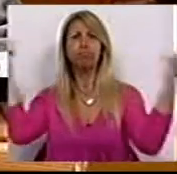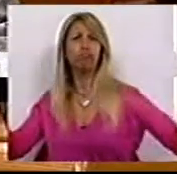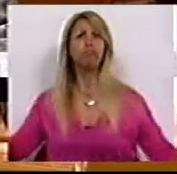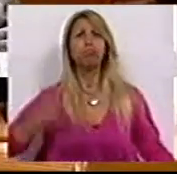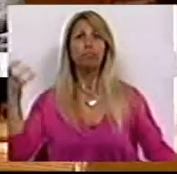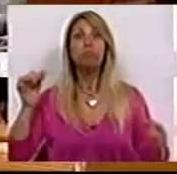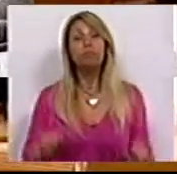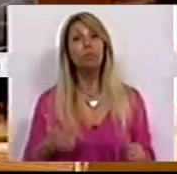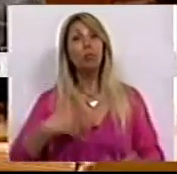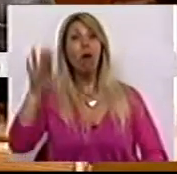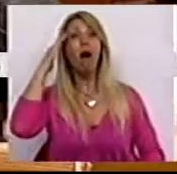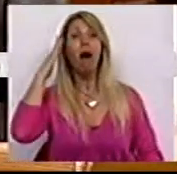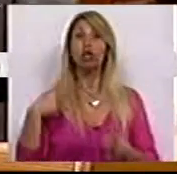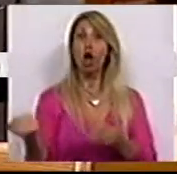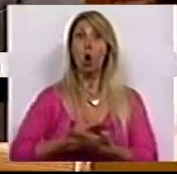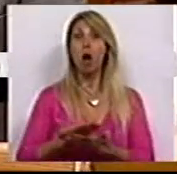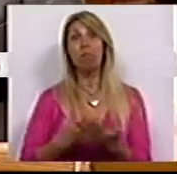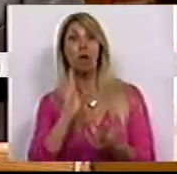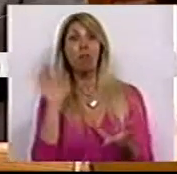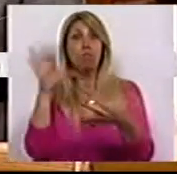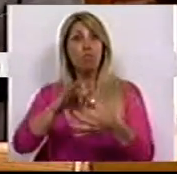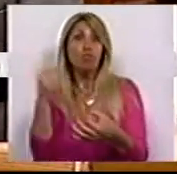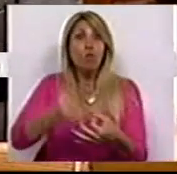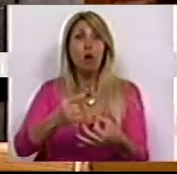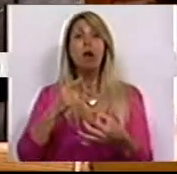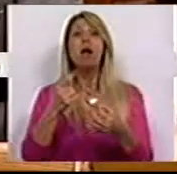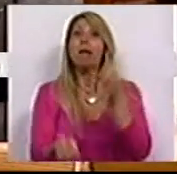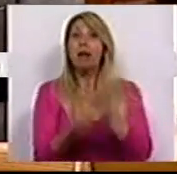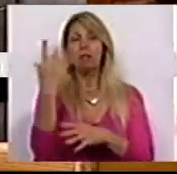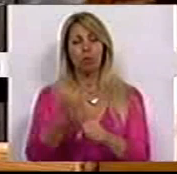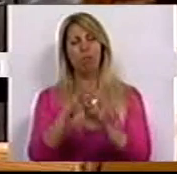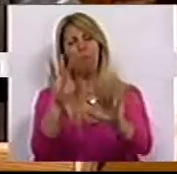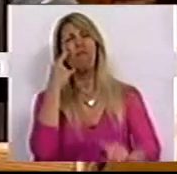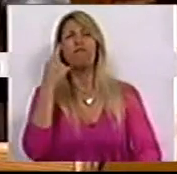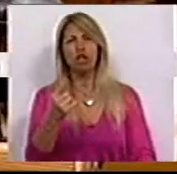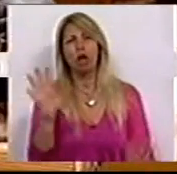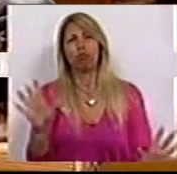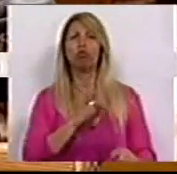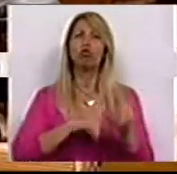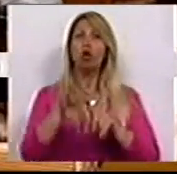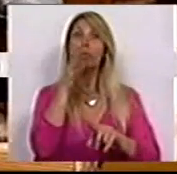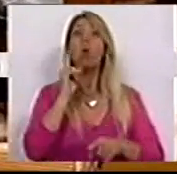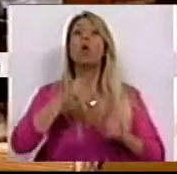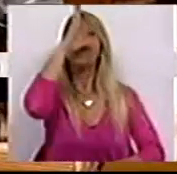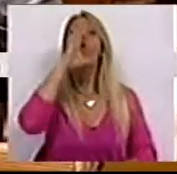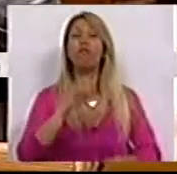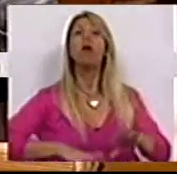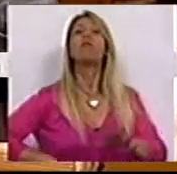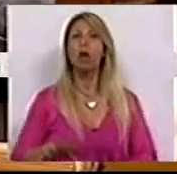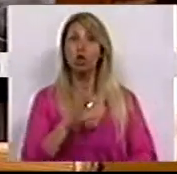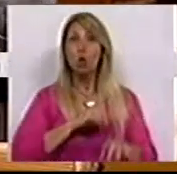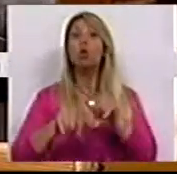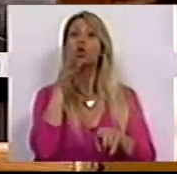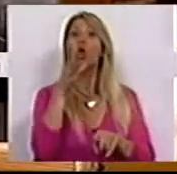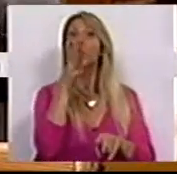economia deve ser para a criação do trabalho. Mas vejamos agora, vejamos, Sr. Deputado, o que é que o Governo fez e o que é que os seus deputados